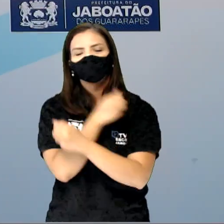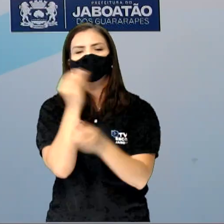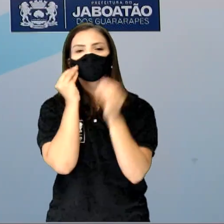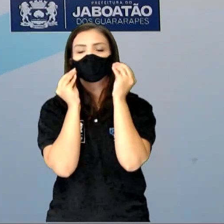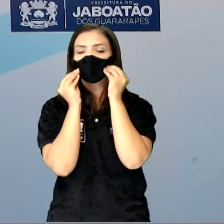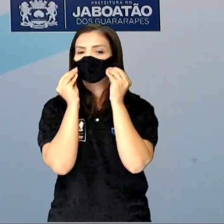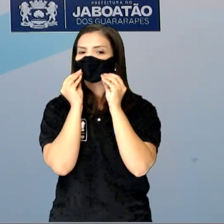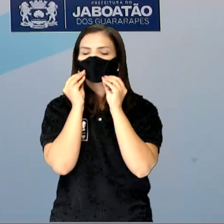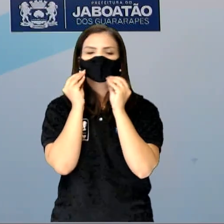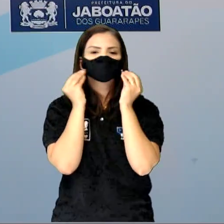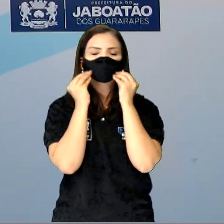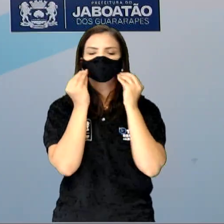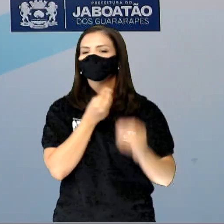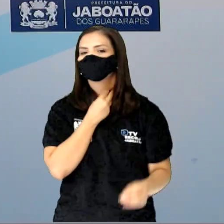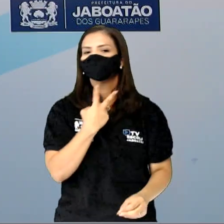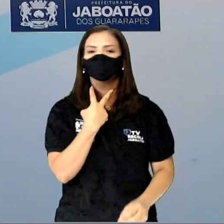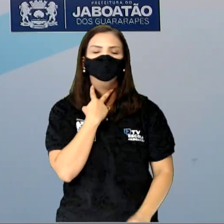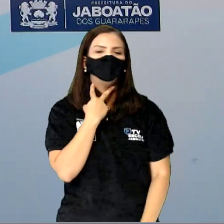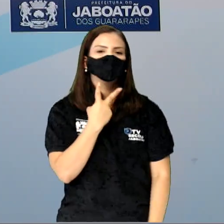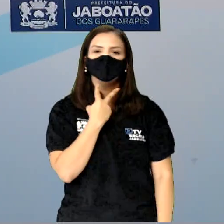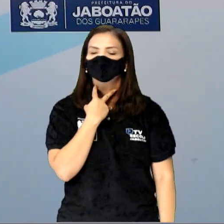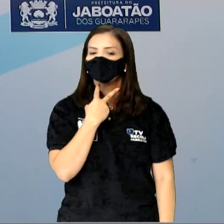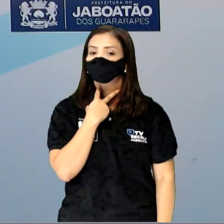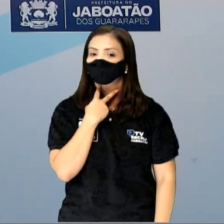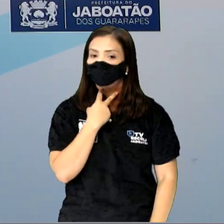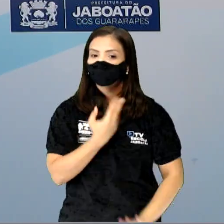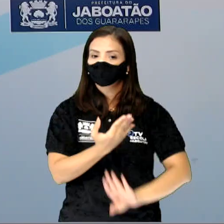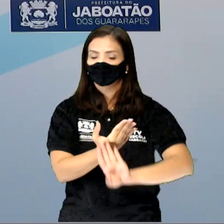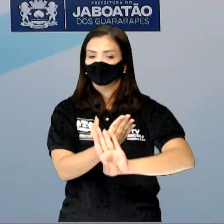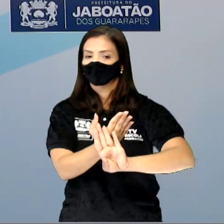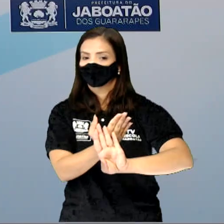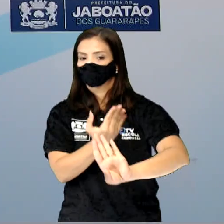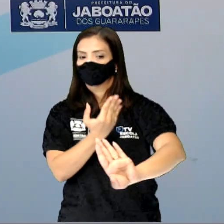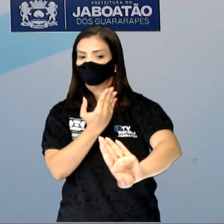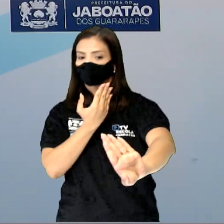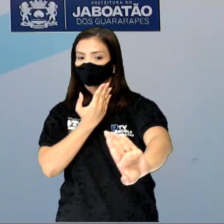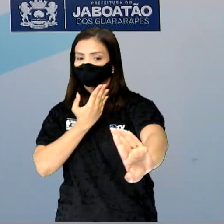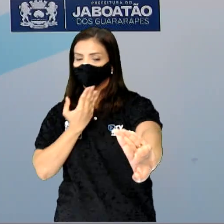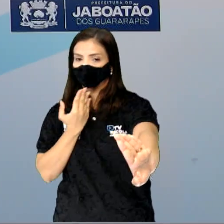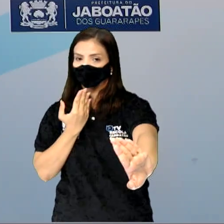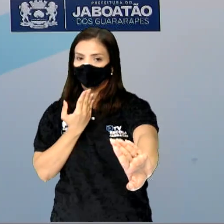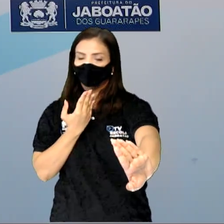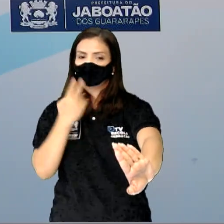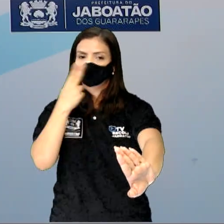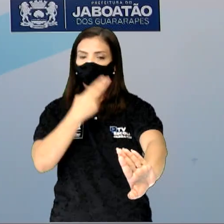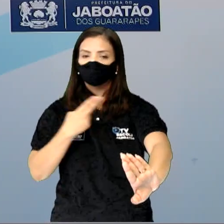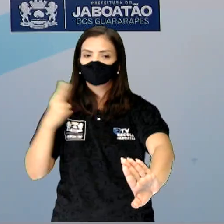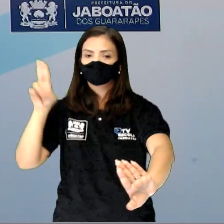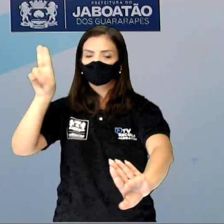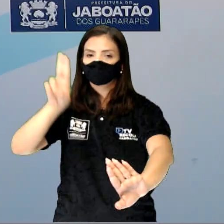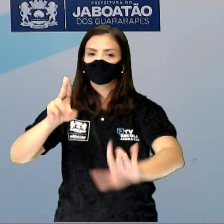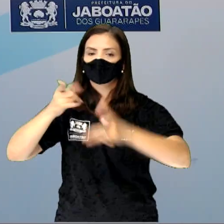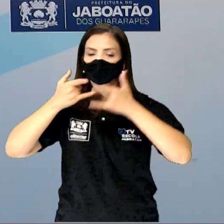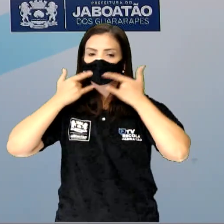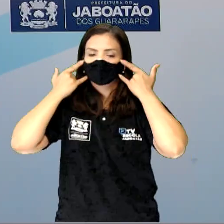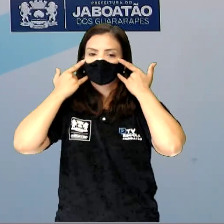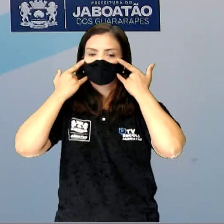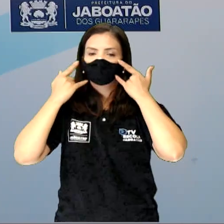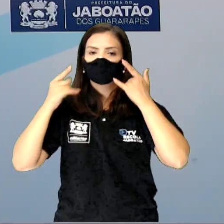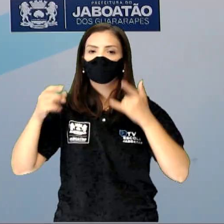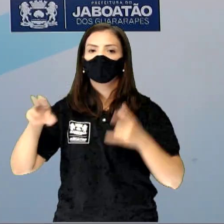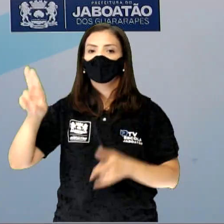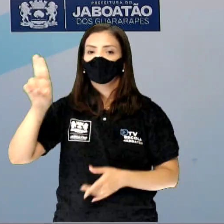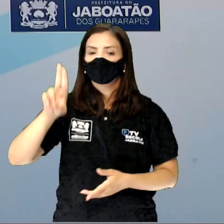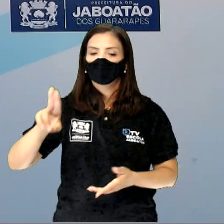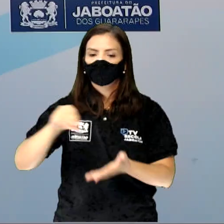A gente vai ter que, num primeiro momento, continuar mantendo o distanciamento social, usando a máscara, usando o álcool em